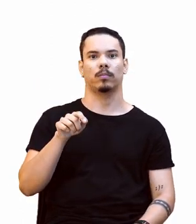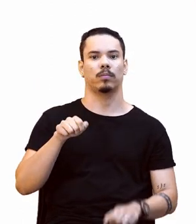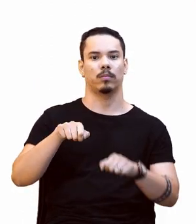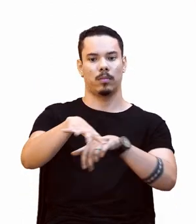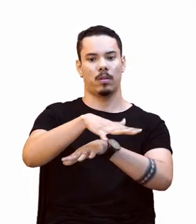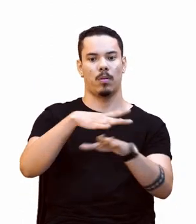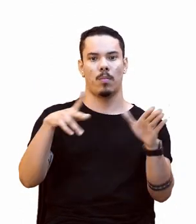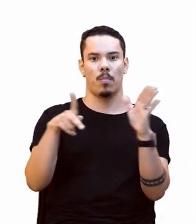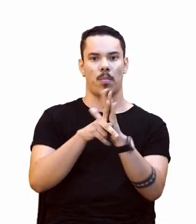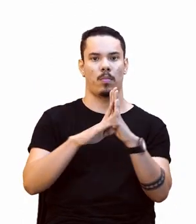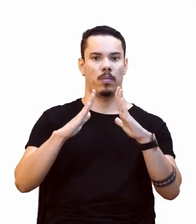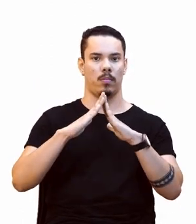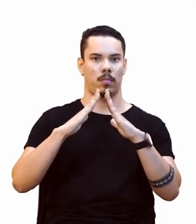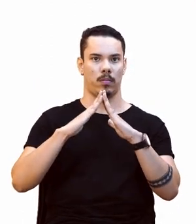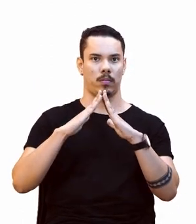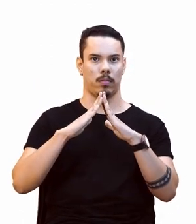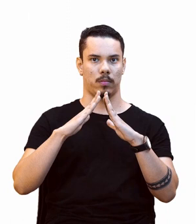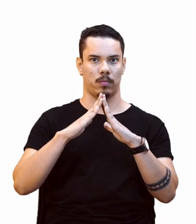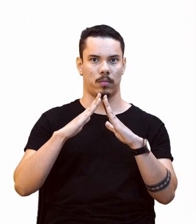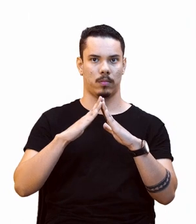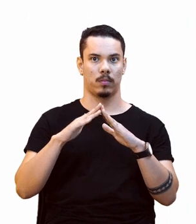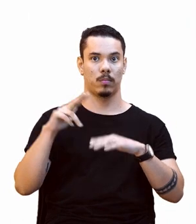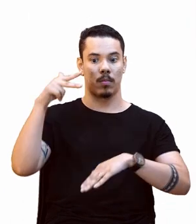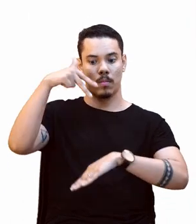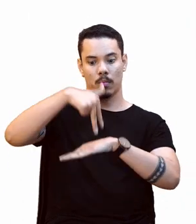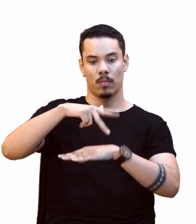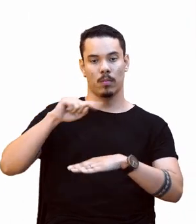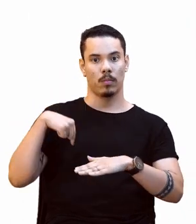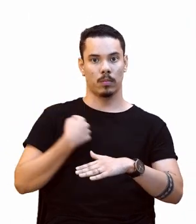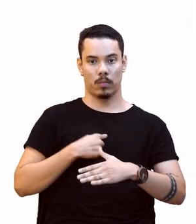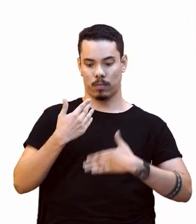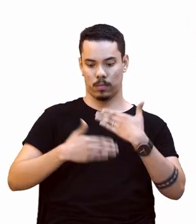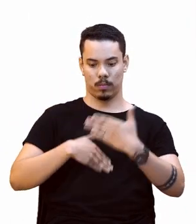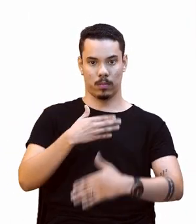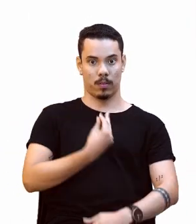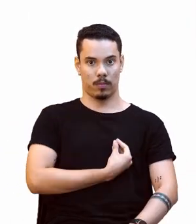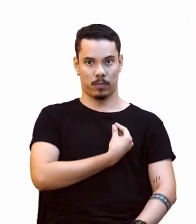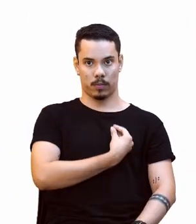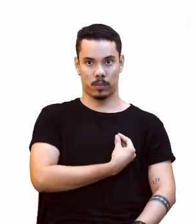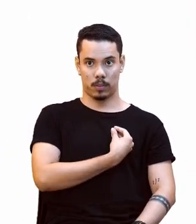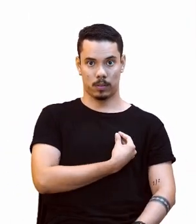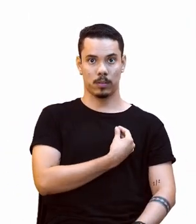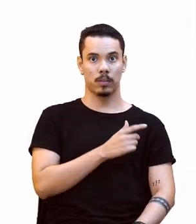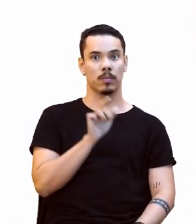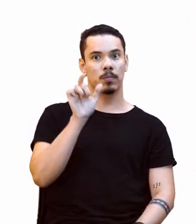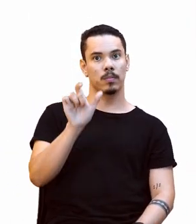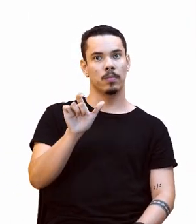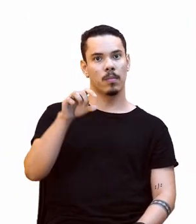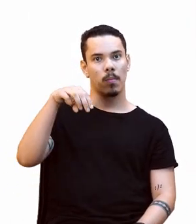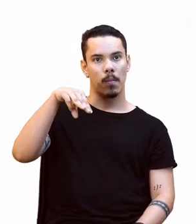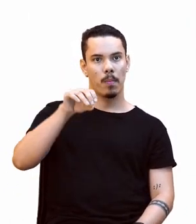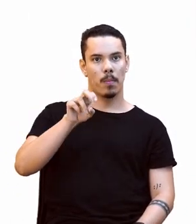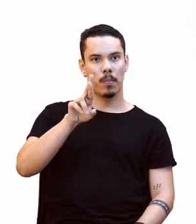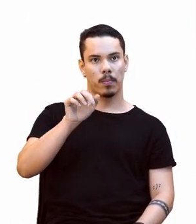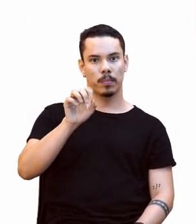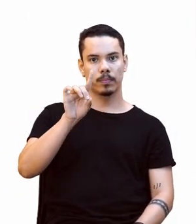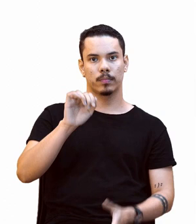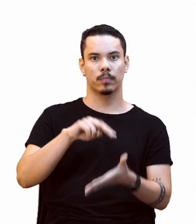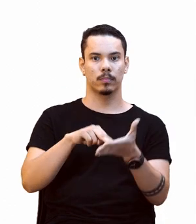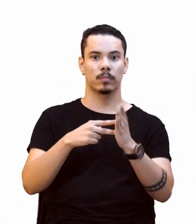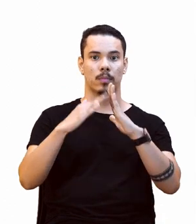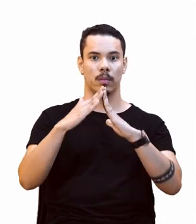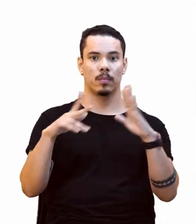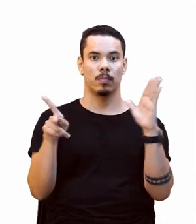casa. É um palco no qual se desenrola a vida. A palavra morada refere-se a nossa casa,